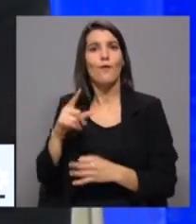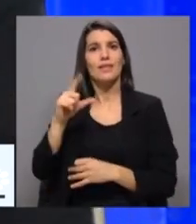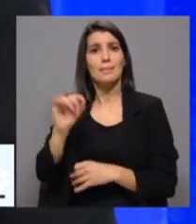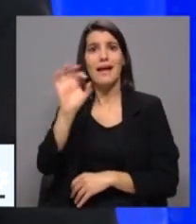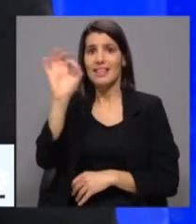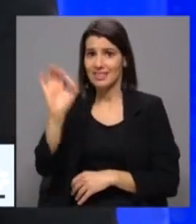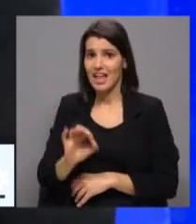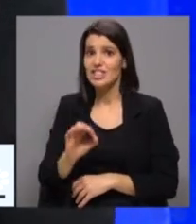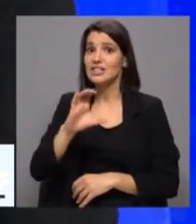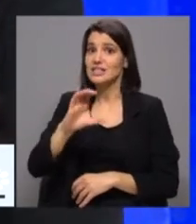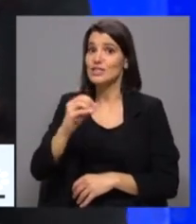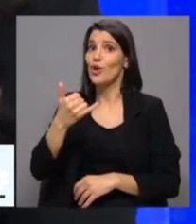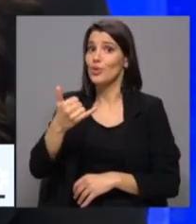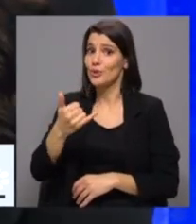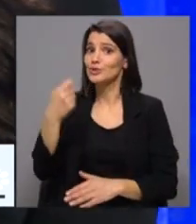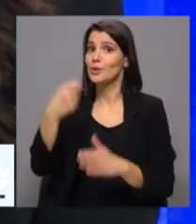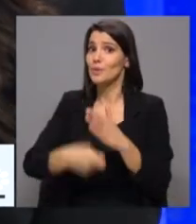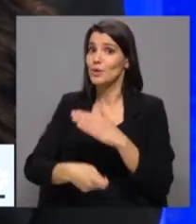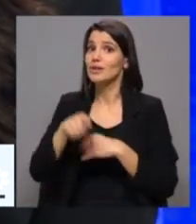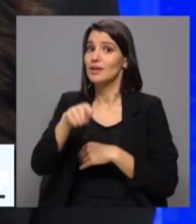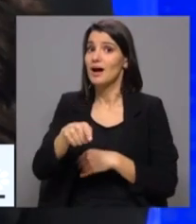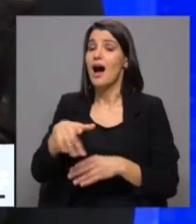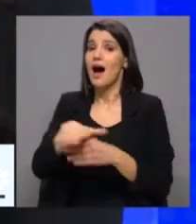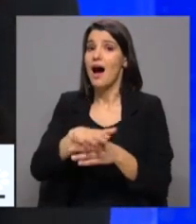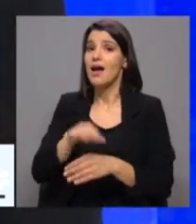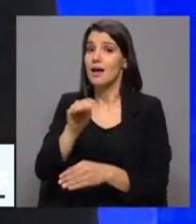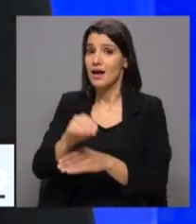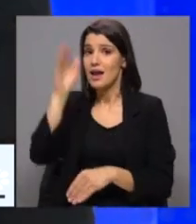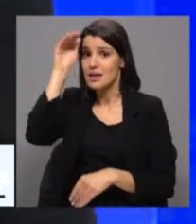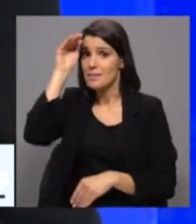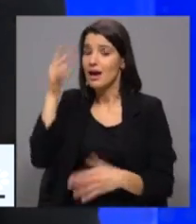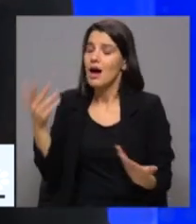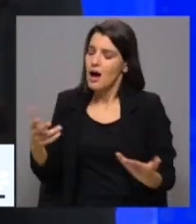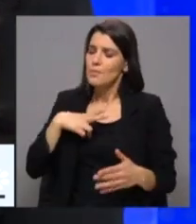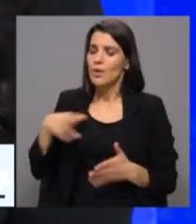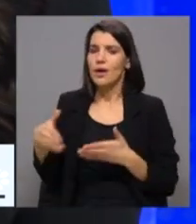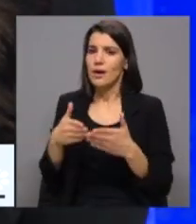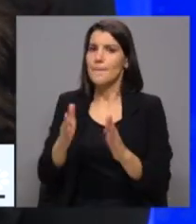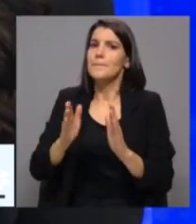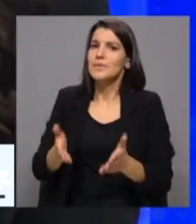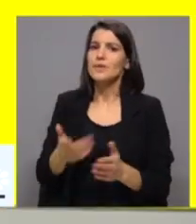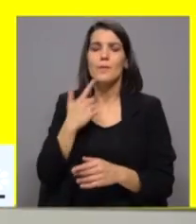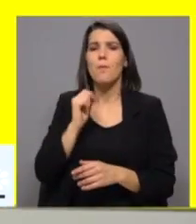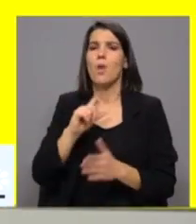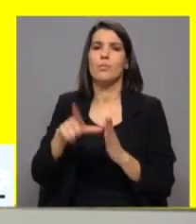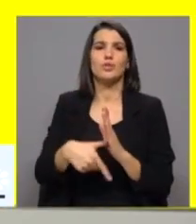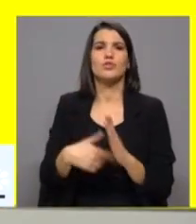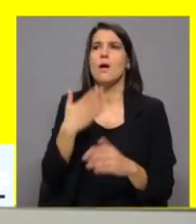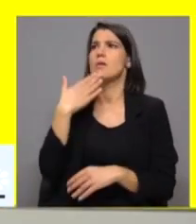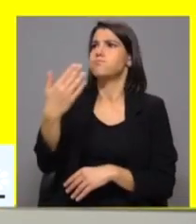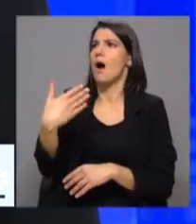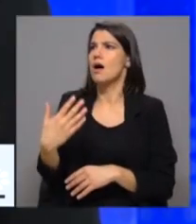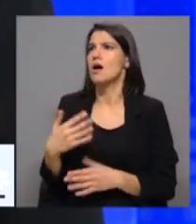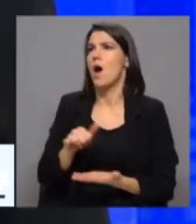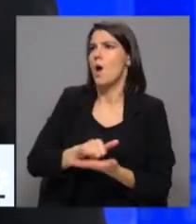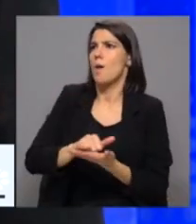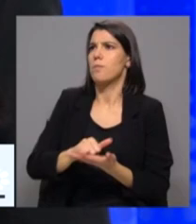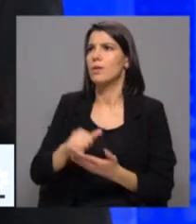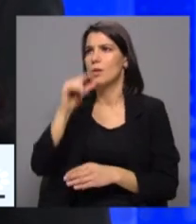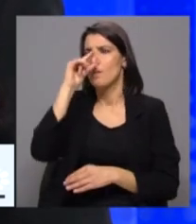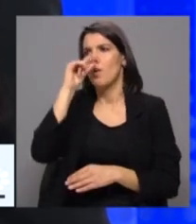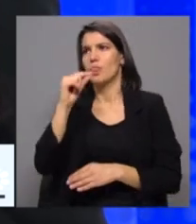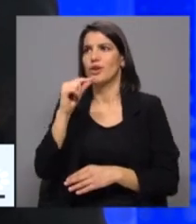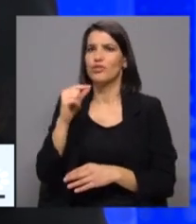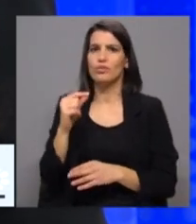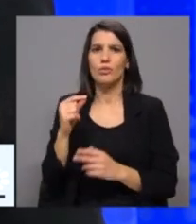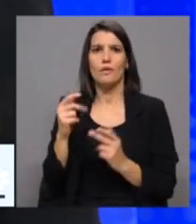carbono sobre a pecuária. E, portanto, há, de facto, aqui um rumo que Portugal tem que levar, porque não podemos ter projetos megalómanos como o aeroporto do Montijo, que